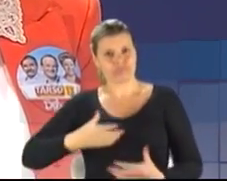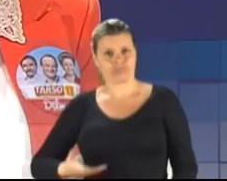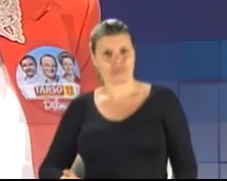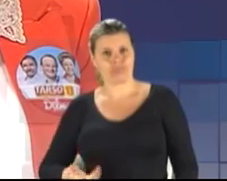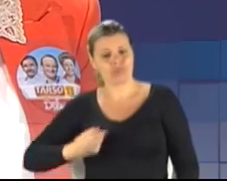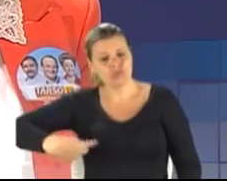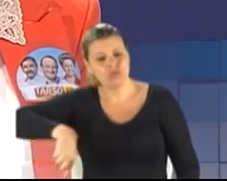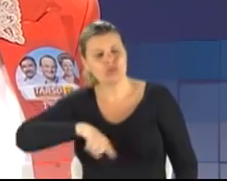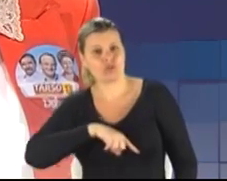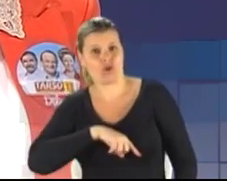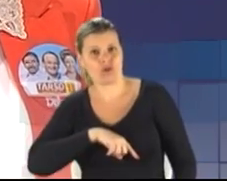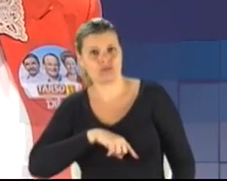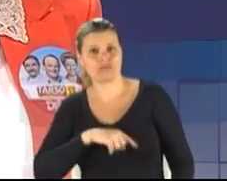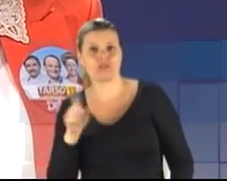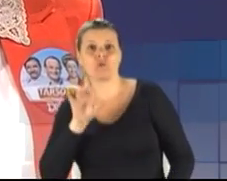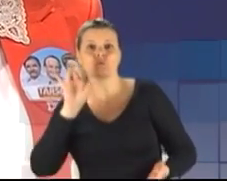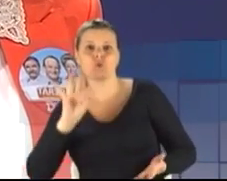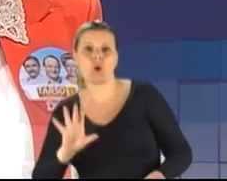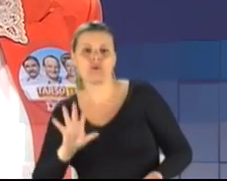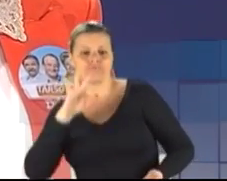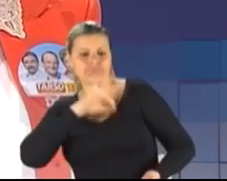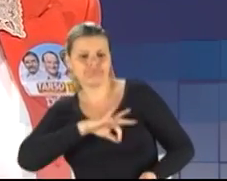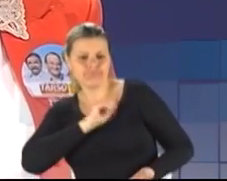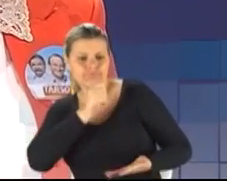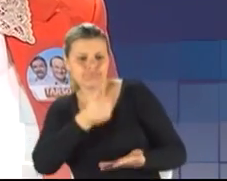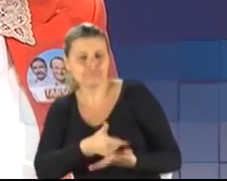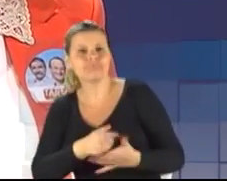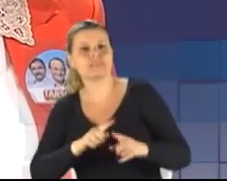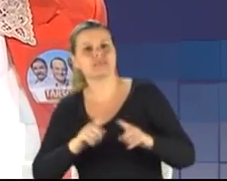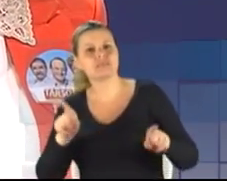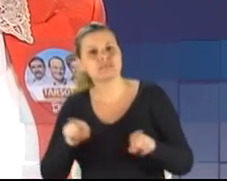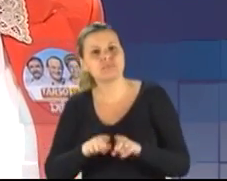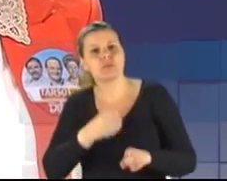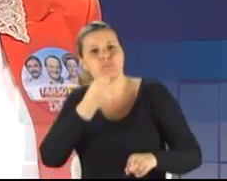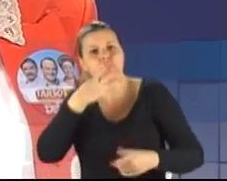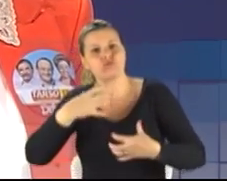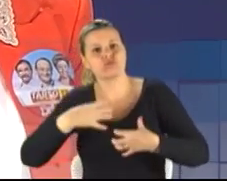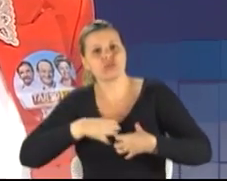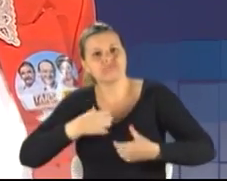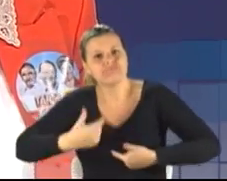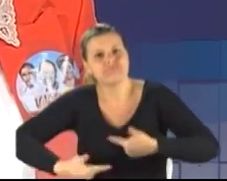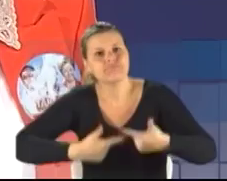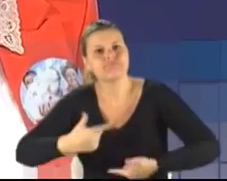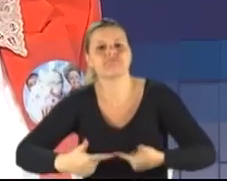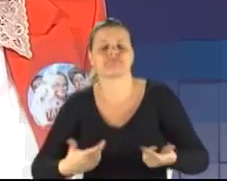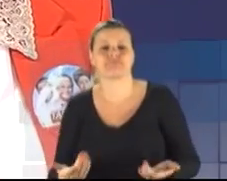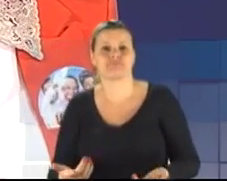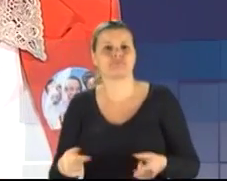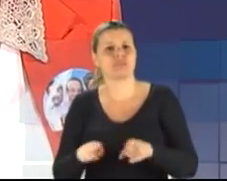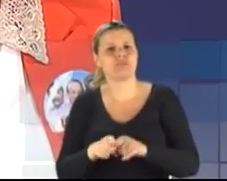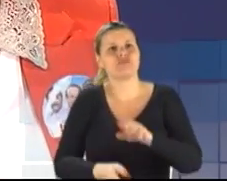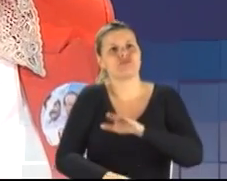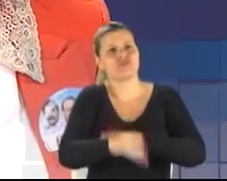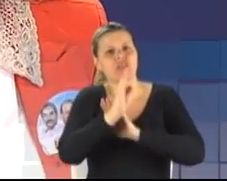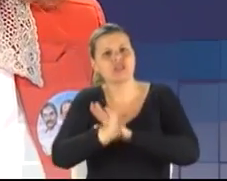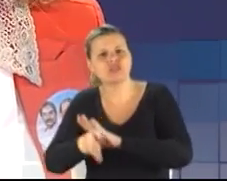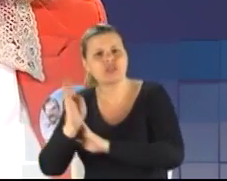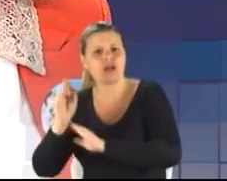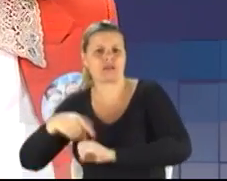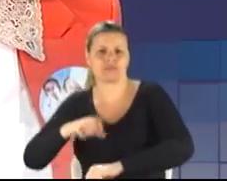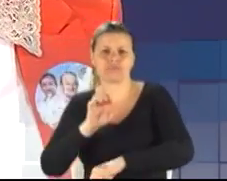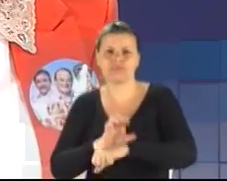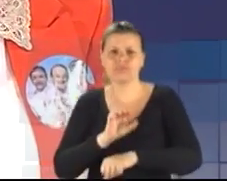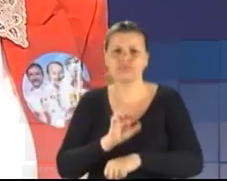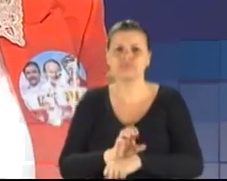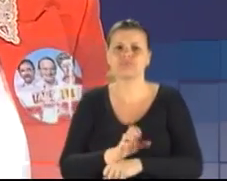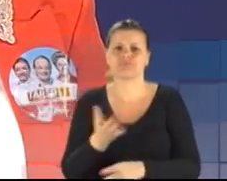questão dos seus salários, mas nas condições para que eles pudessem viajar, aliás, nunca se viajou tanto nesse Estado, para